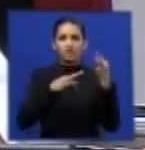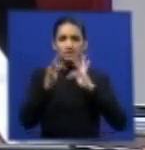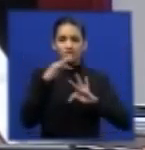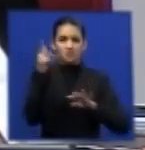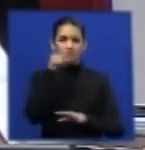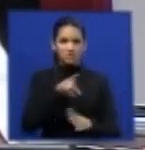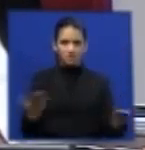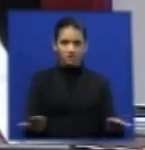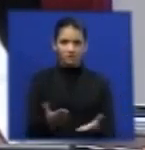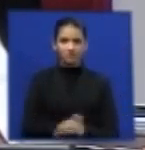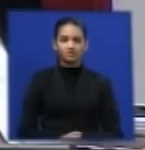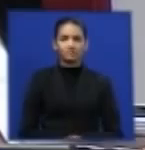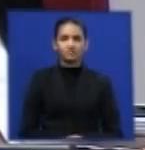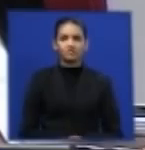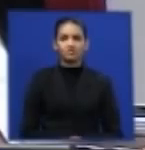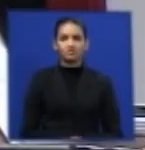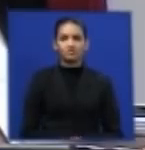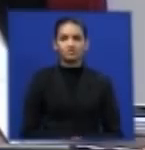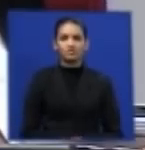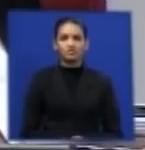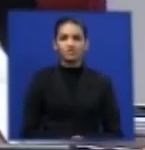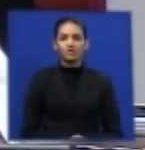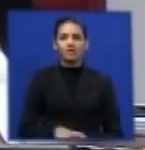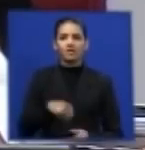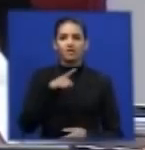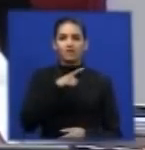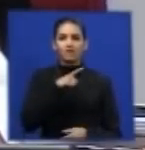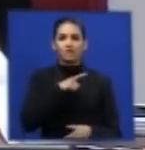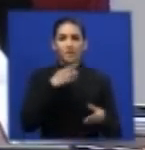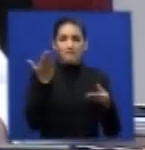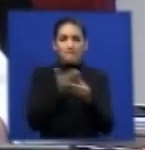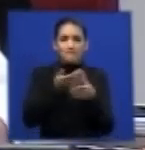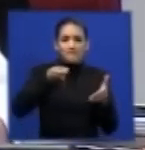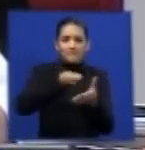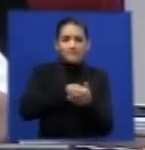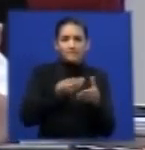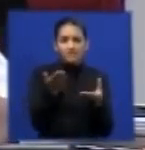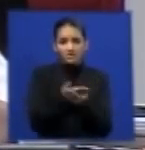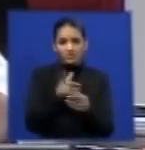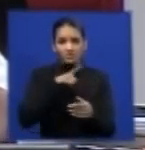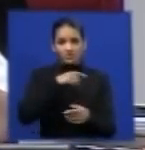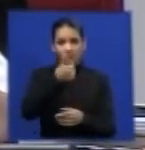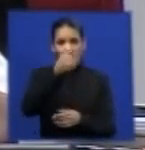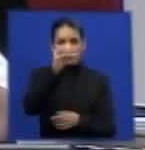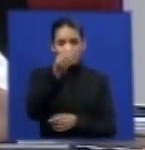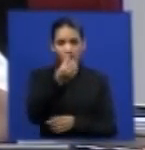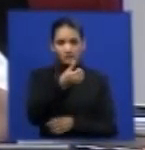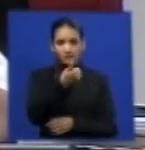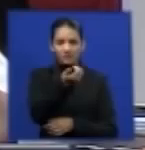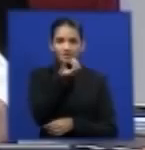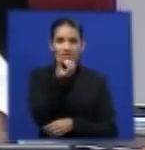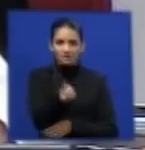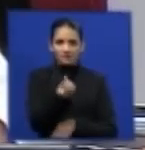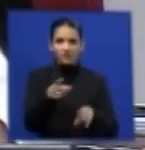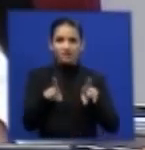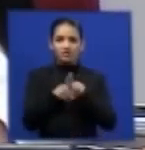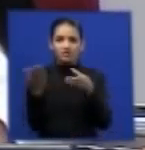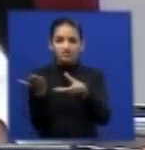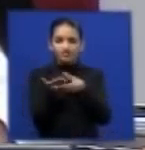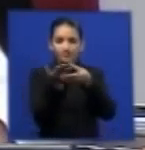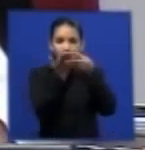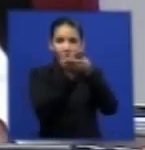este processo tem já 16 volumes só para se saber a quantidade de elementos que já foram